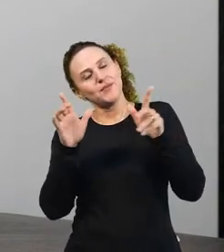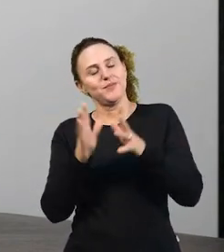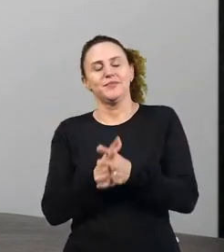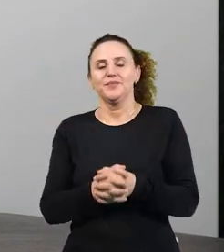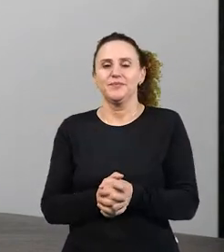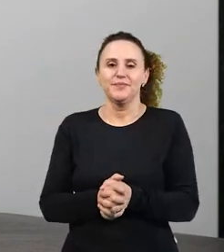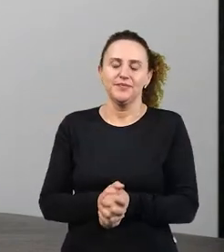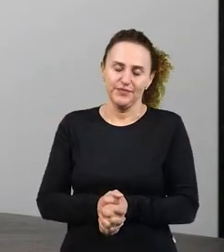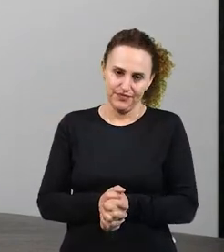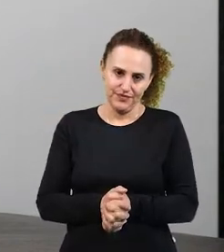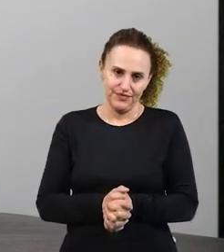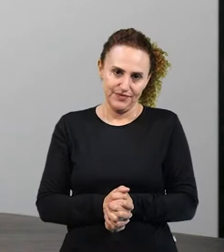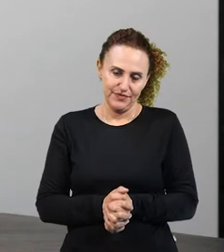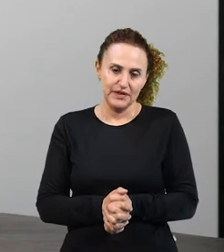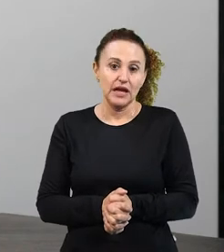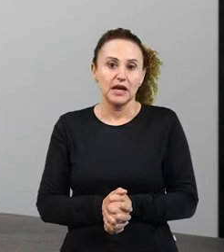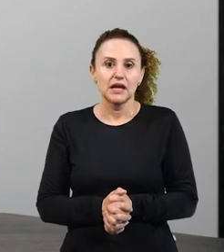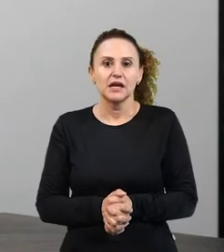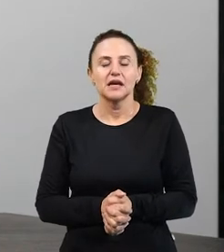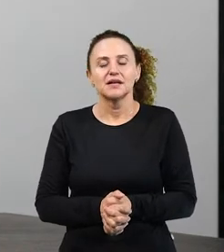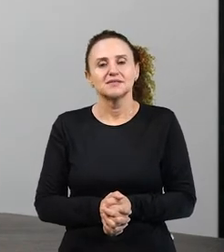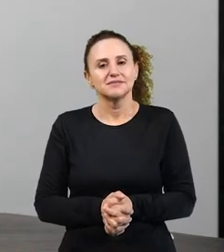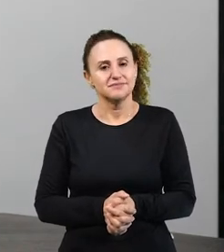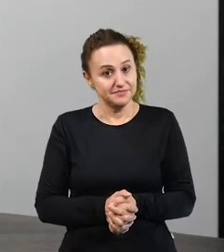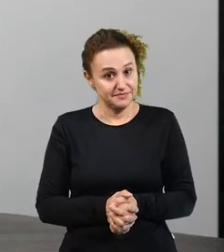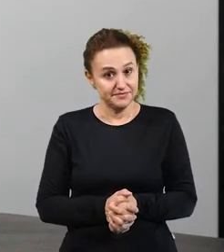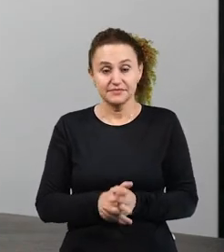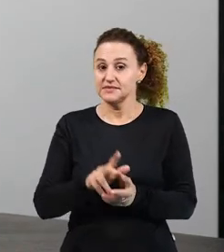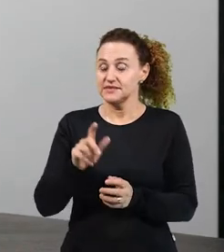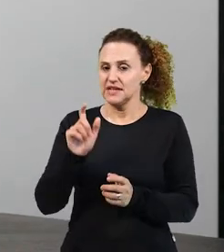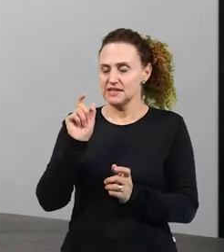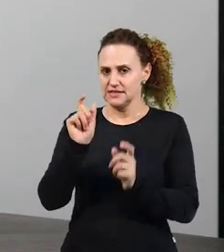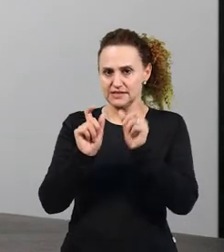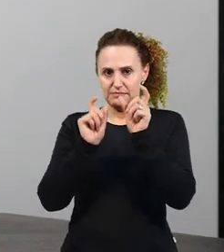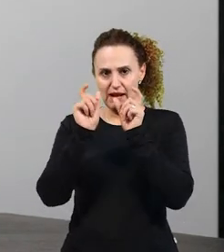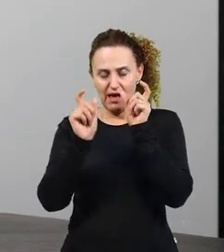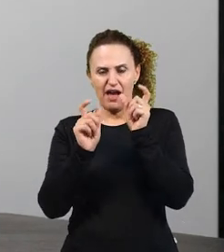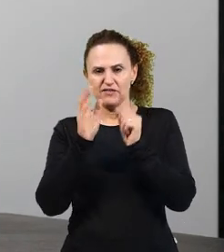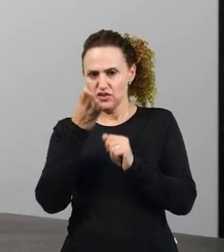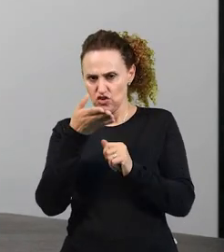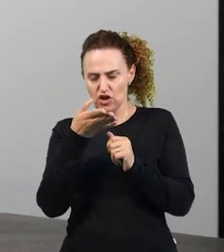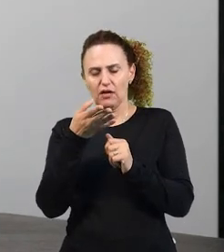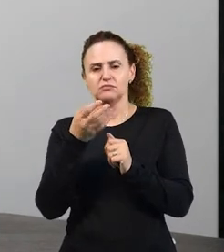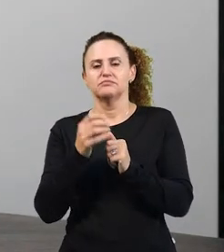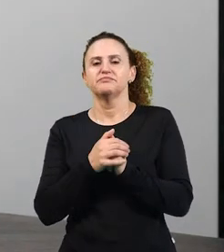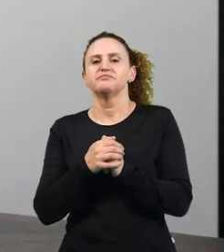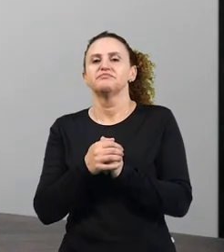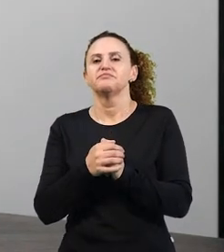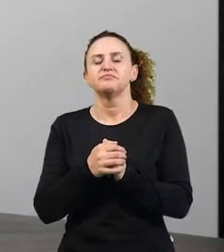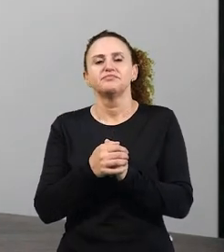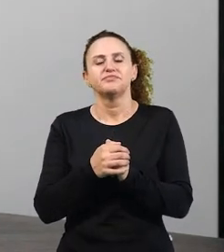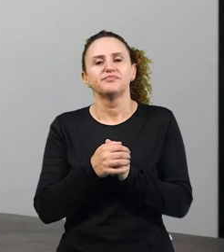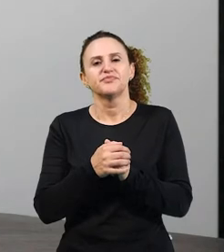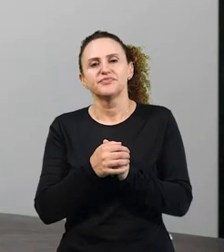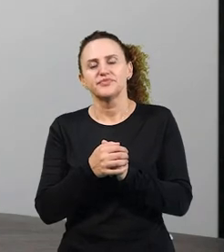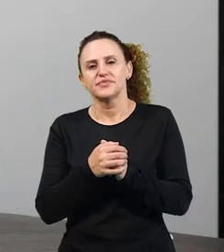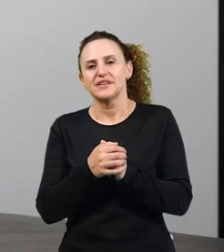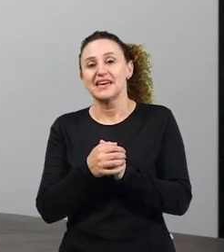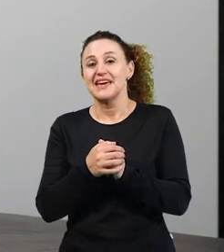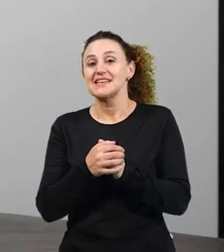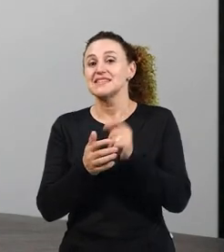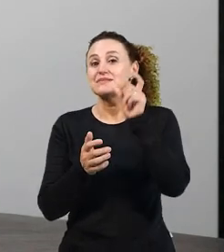palavras, tá? Dentre essas palavras, como nós vimos, que as palavras